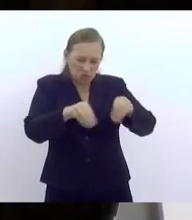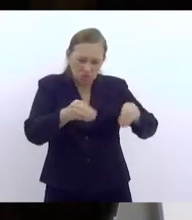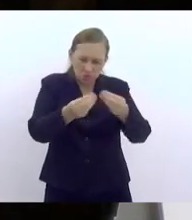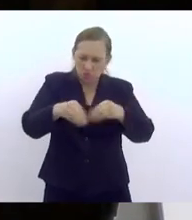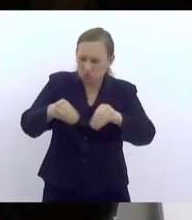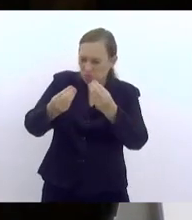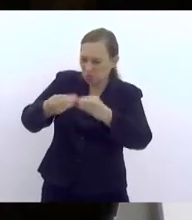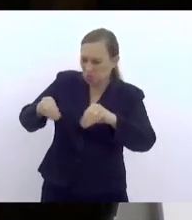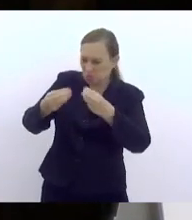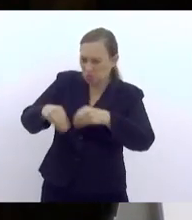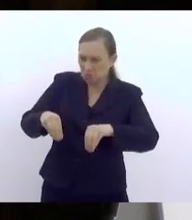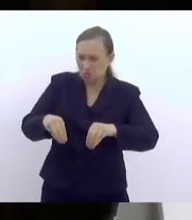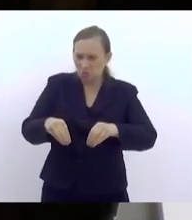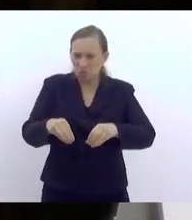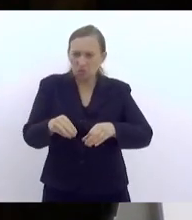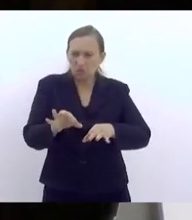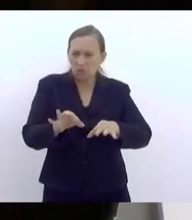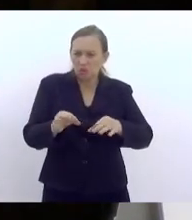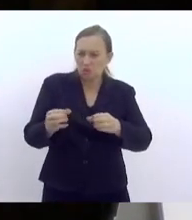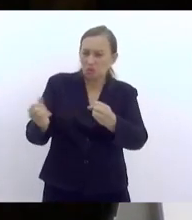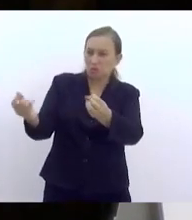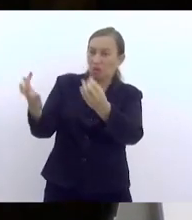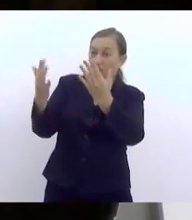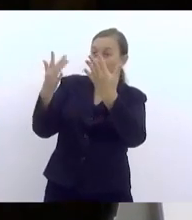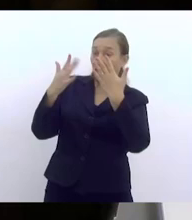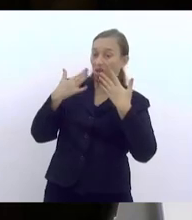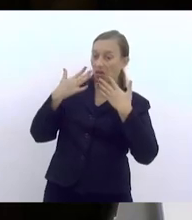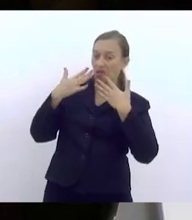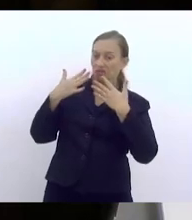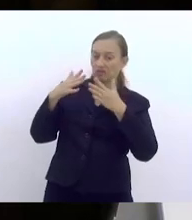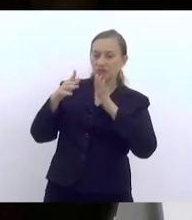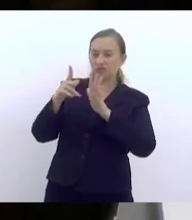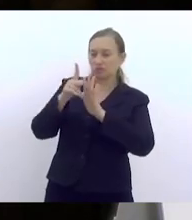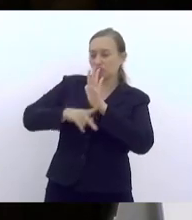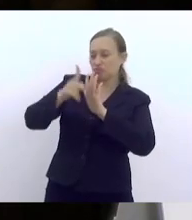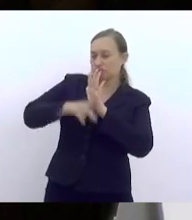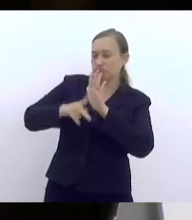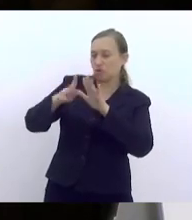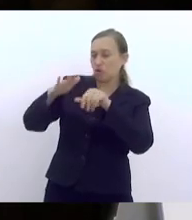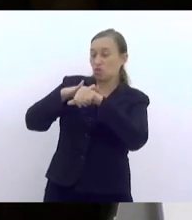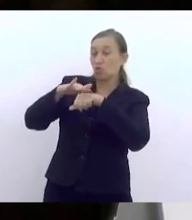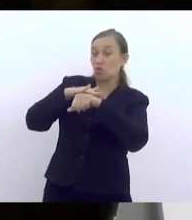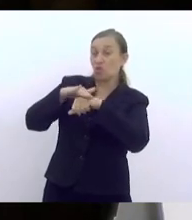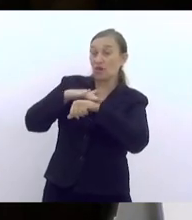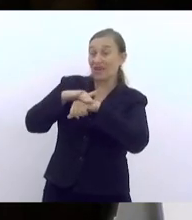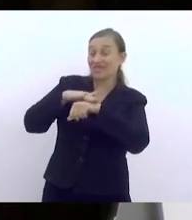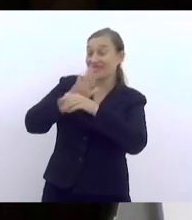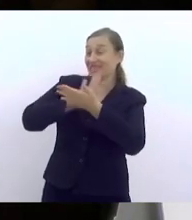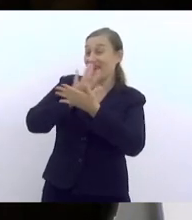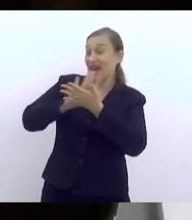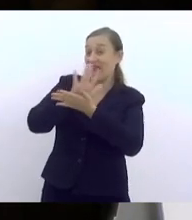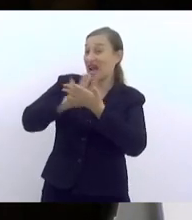a enxurrada de programas e projetos que não conversam, muitas vezes, os adoecem,